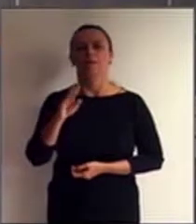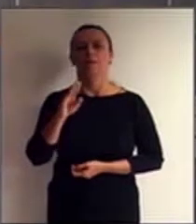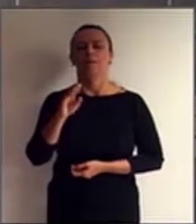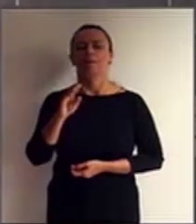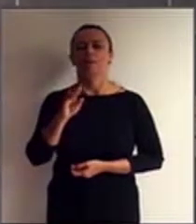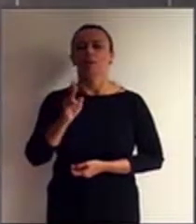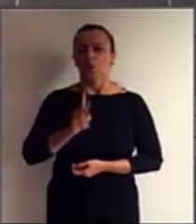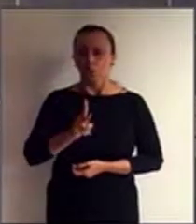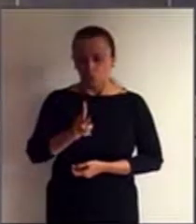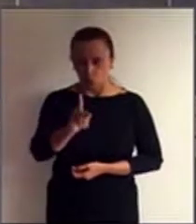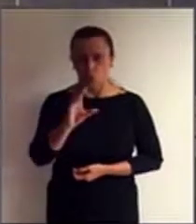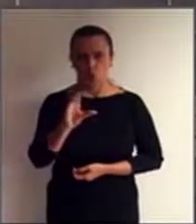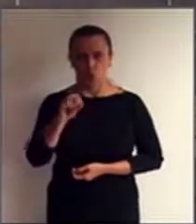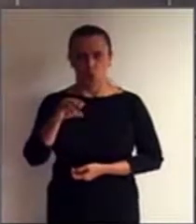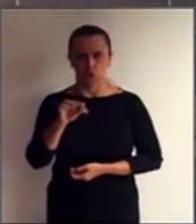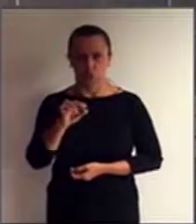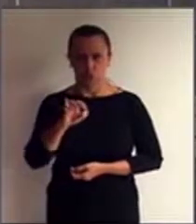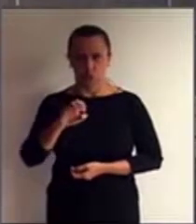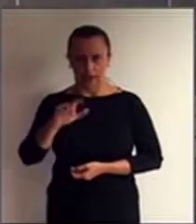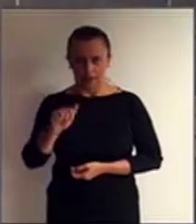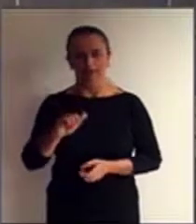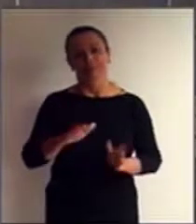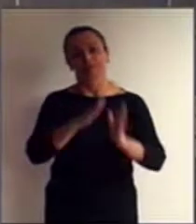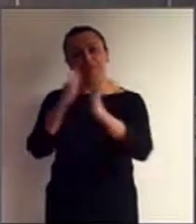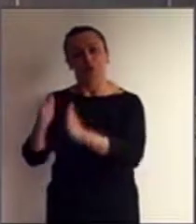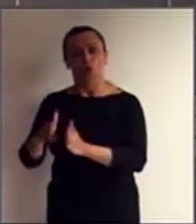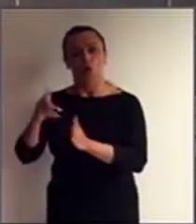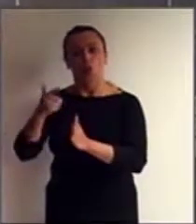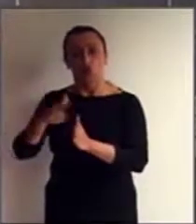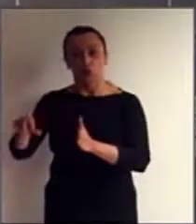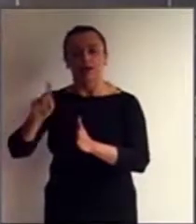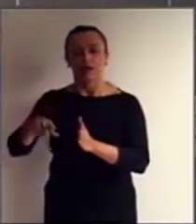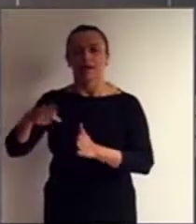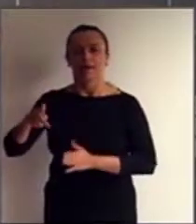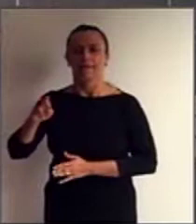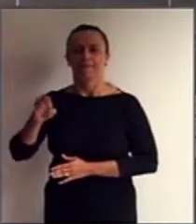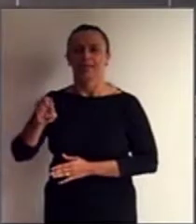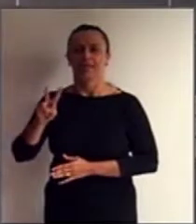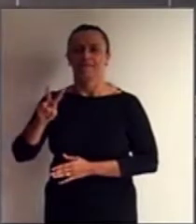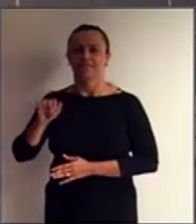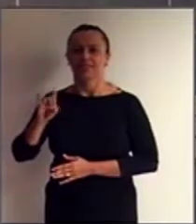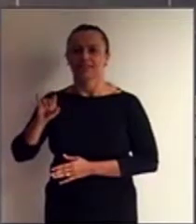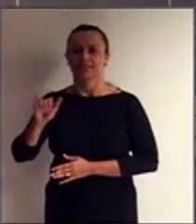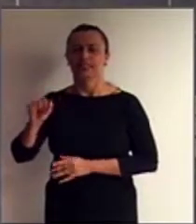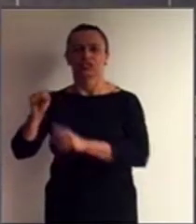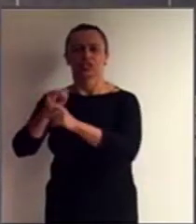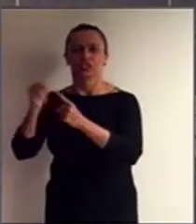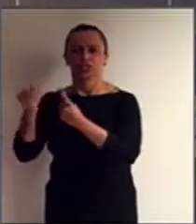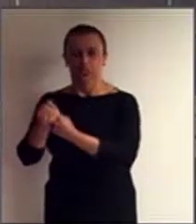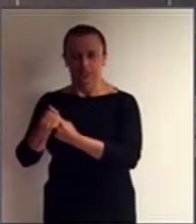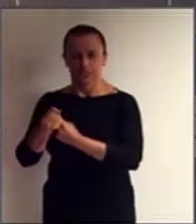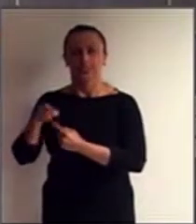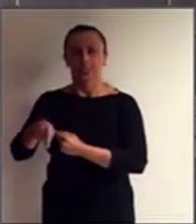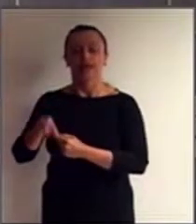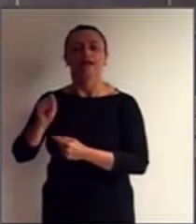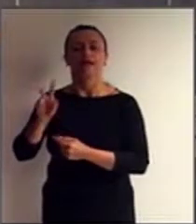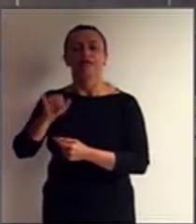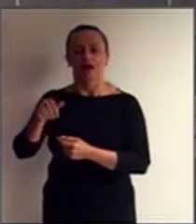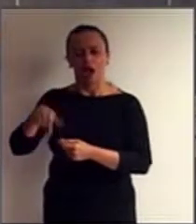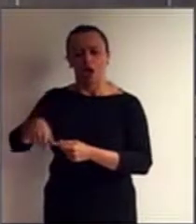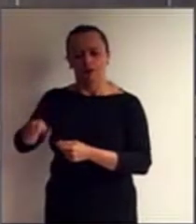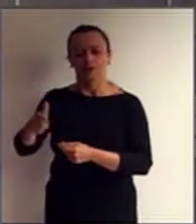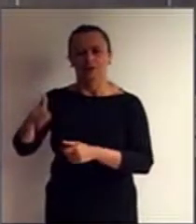introduzido no âmbito da previdência social, que está sob a validação,